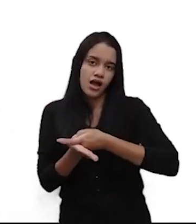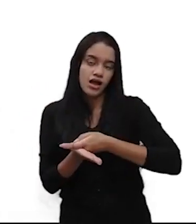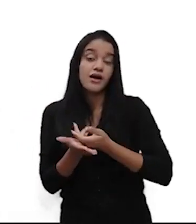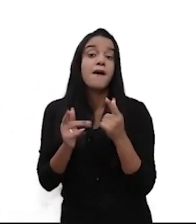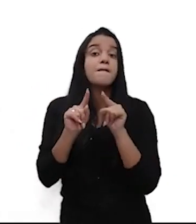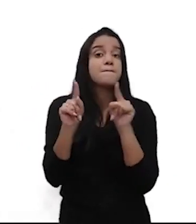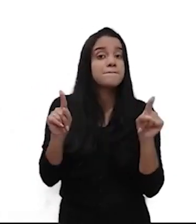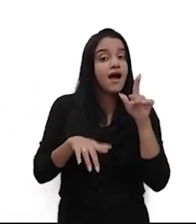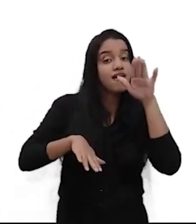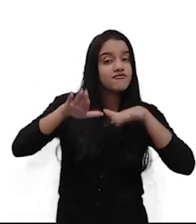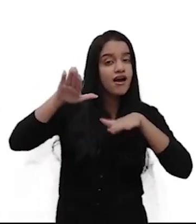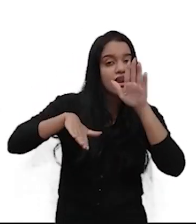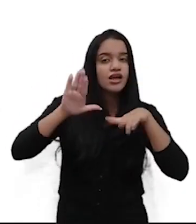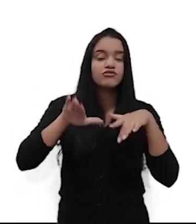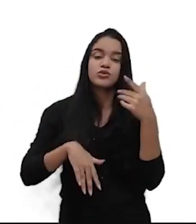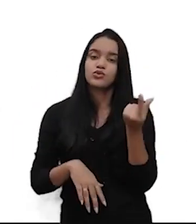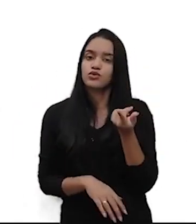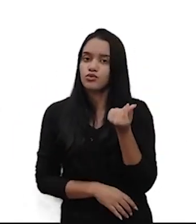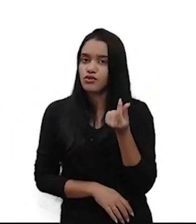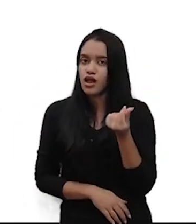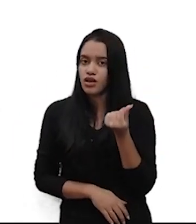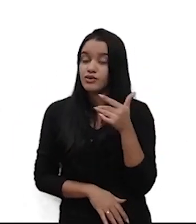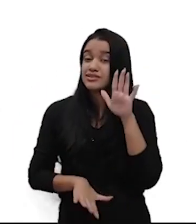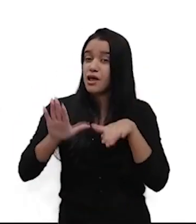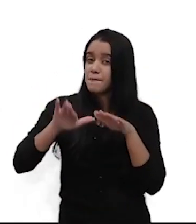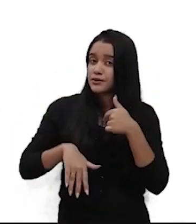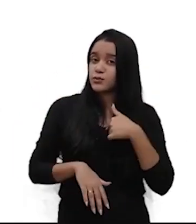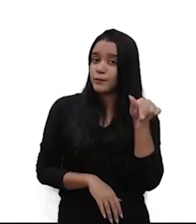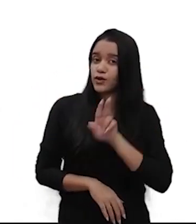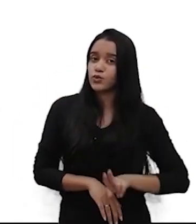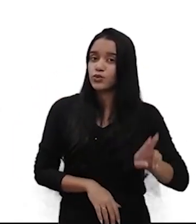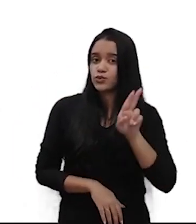mas é variável em termos de valor, mediante o meu consumo.